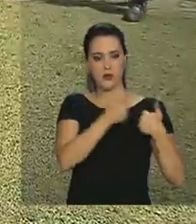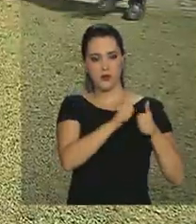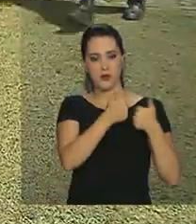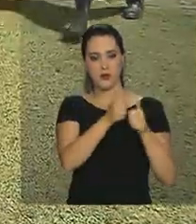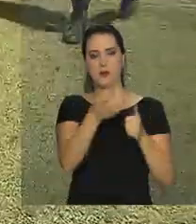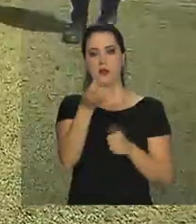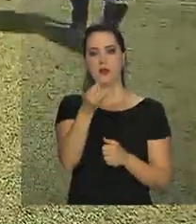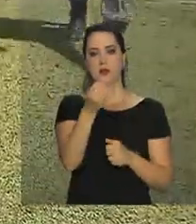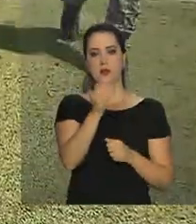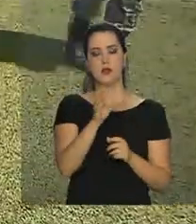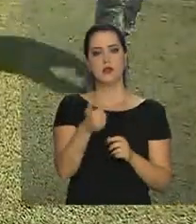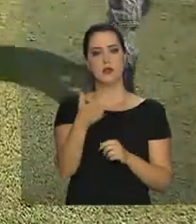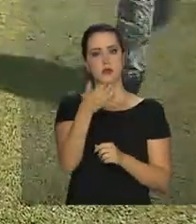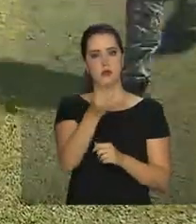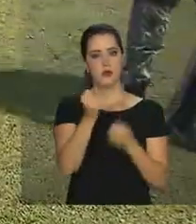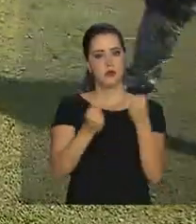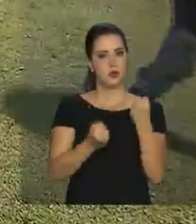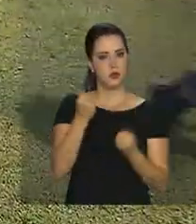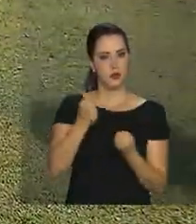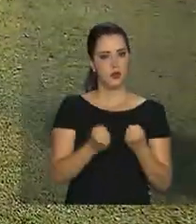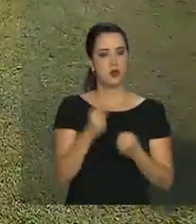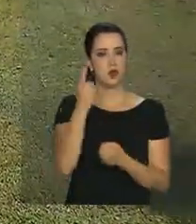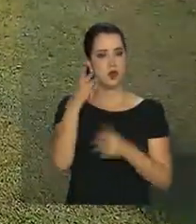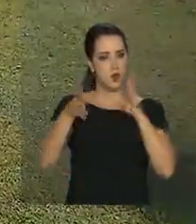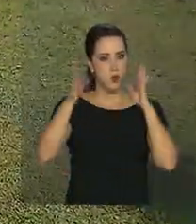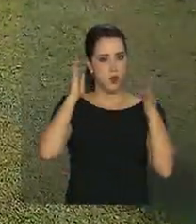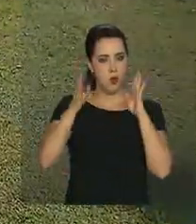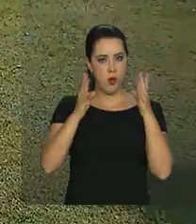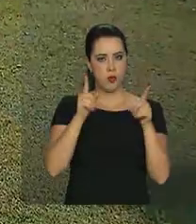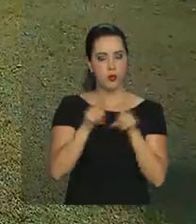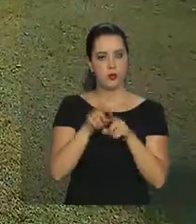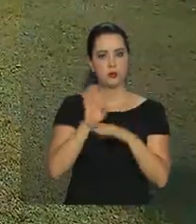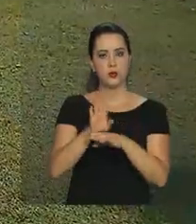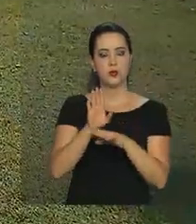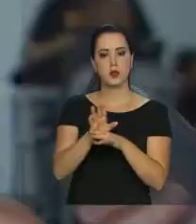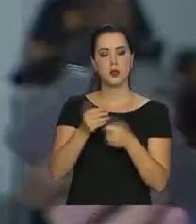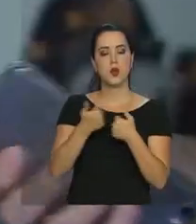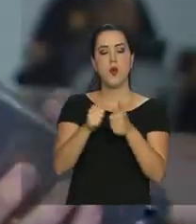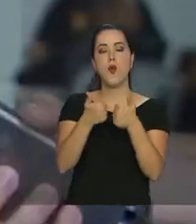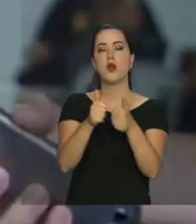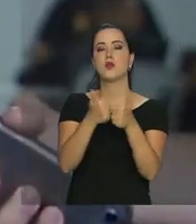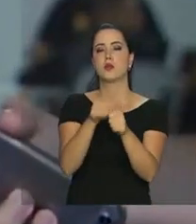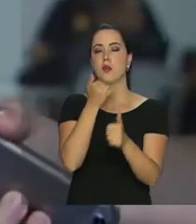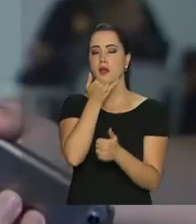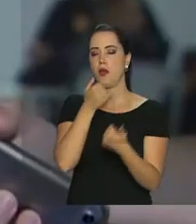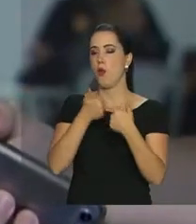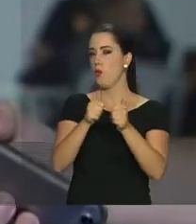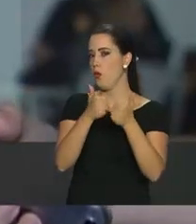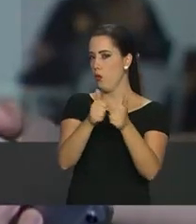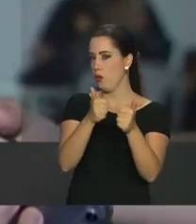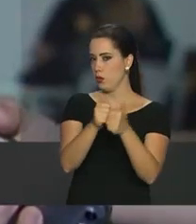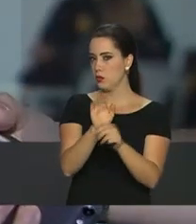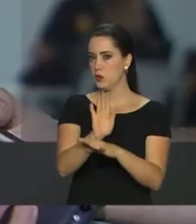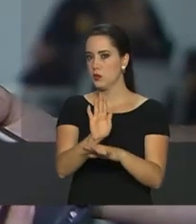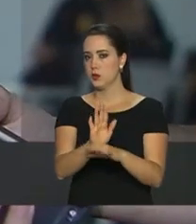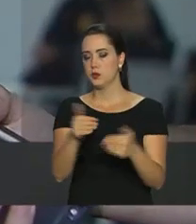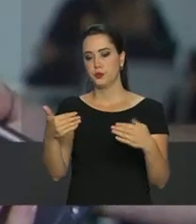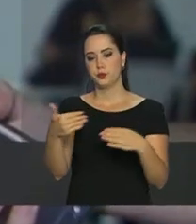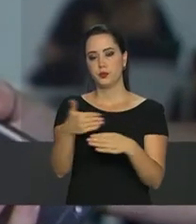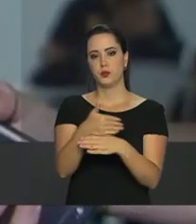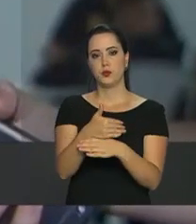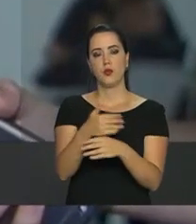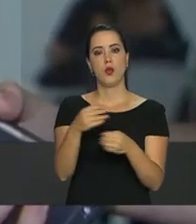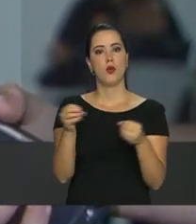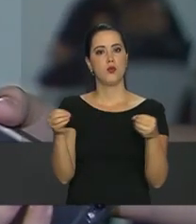trazendo 16 caminhonetes e um ônibus para reforçar o trabalho na fronteira. Os agentes vão fazer um trabalho relacionado a